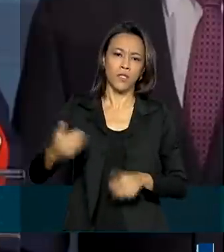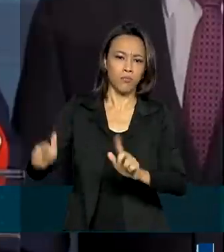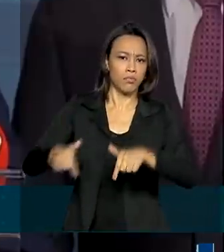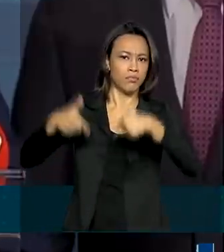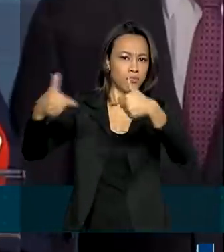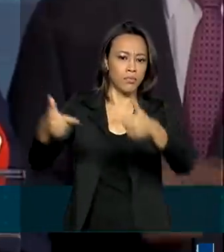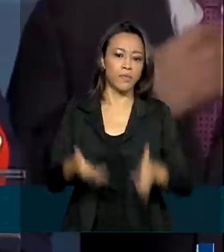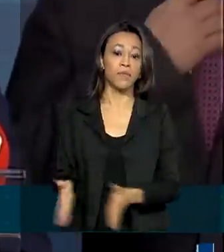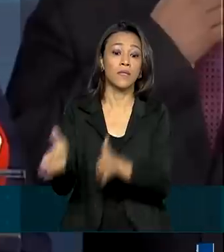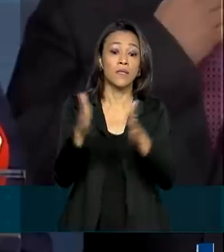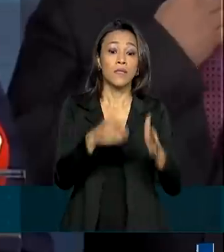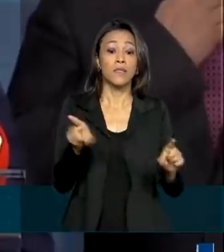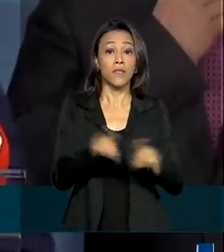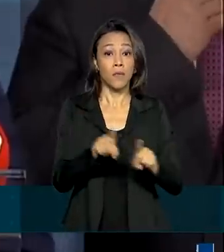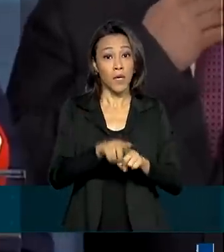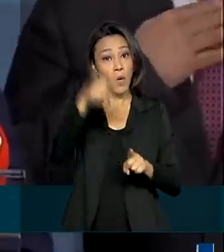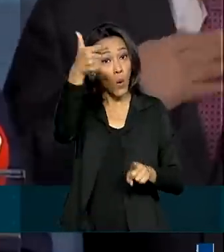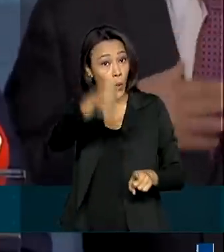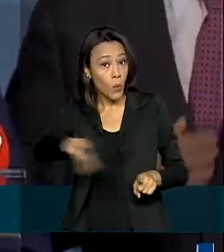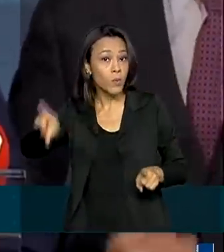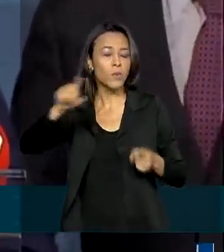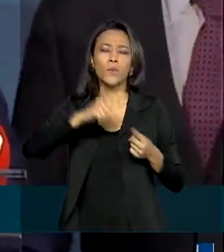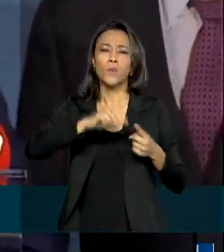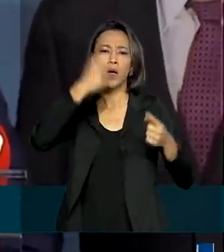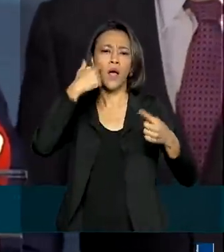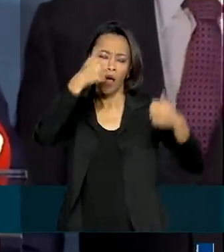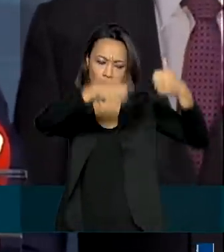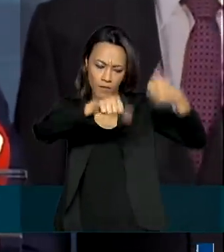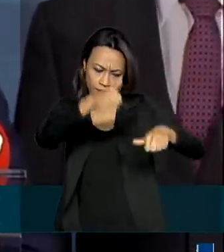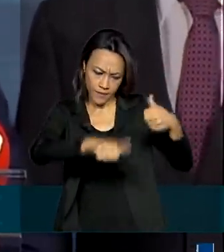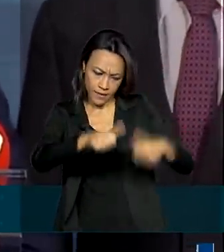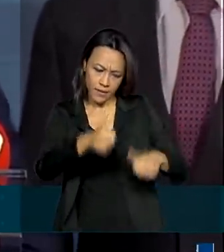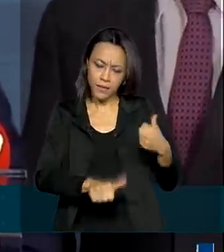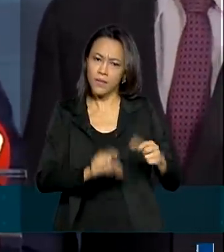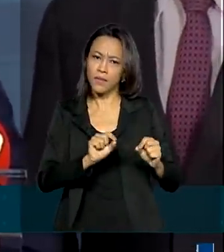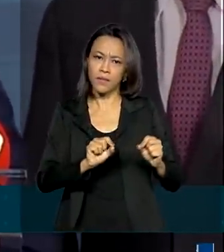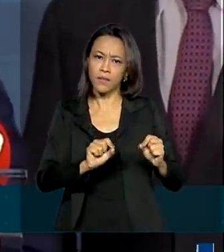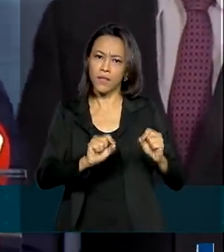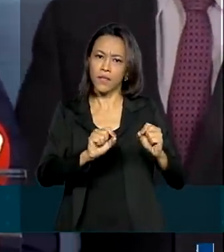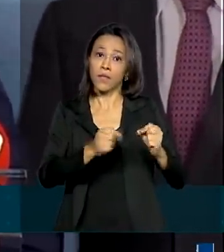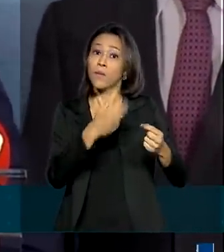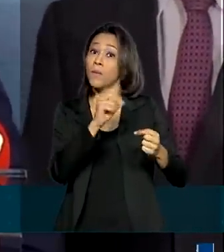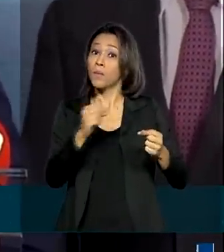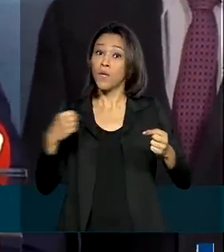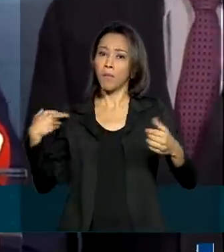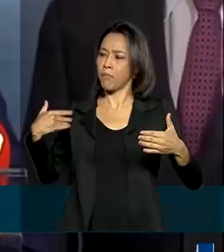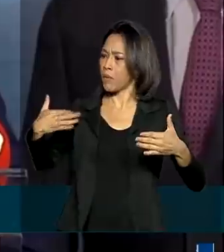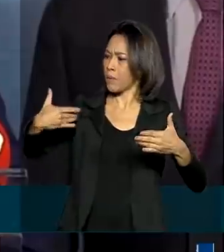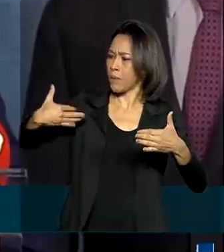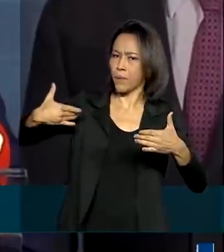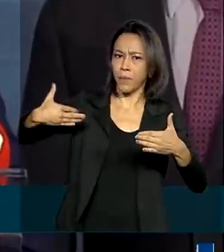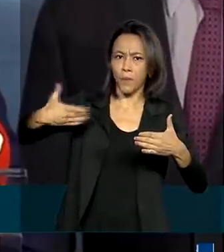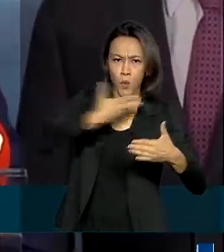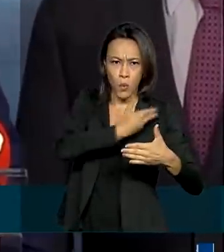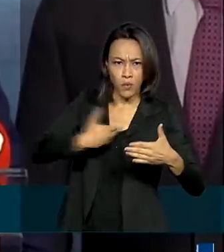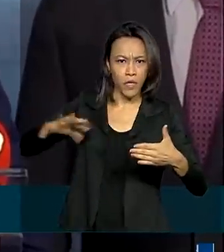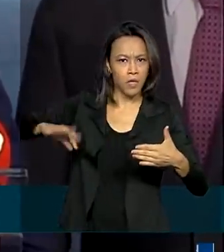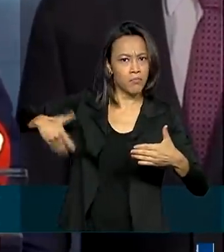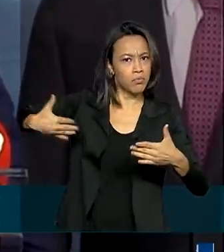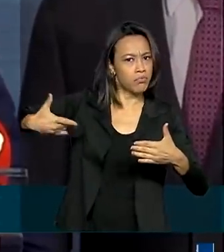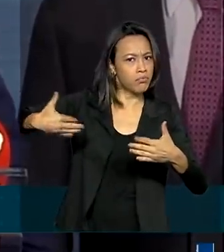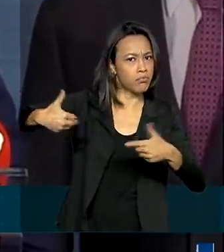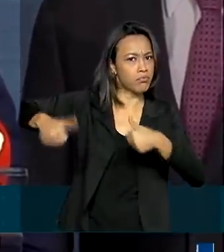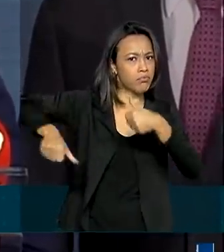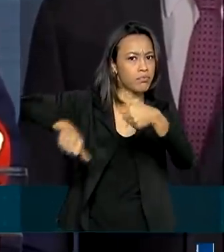e, ao mesmo tempo, rever, diante da evolução do Estado, novas formas de provimento em